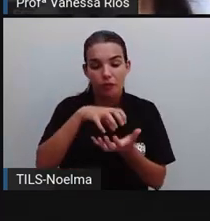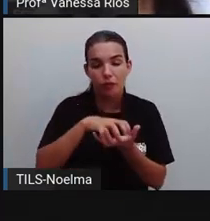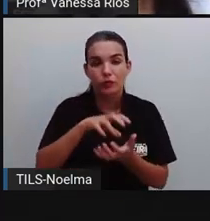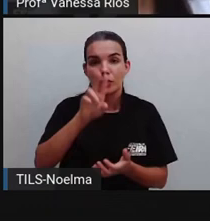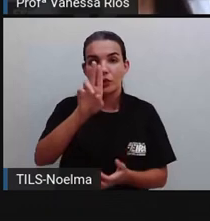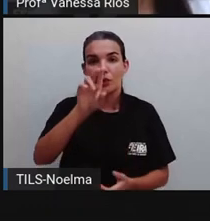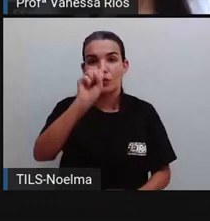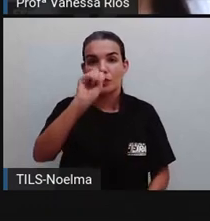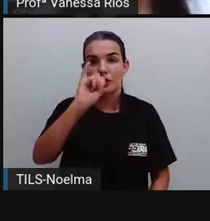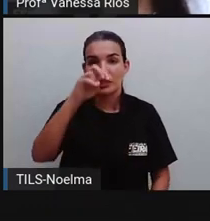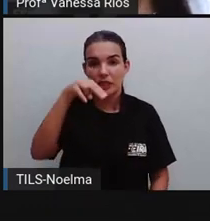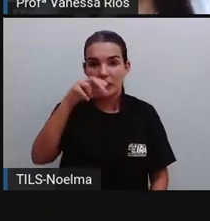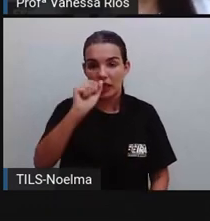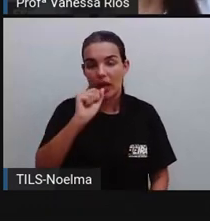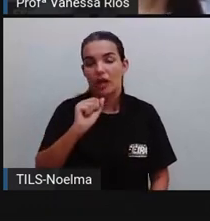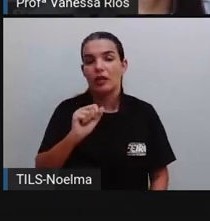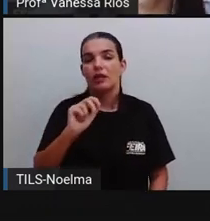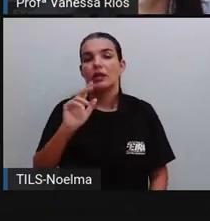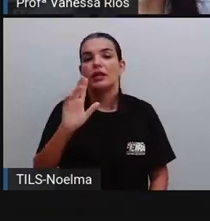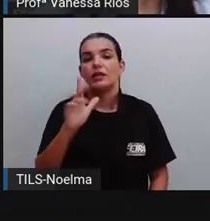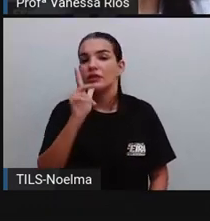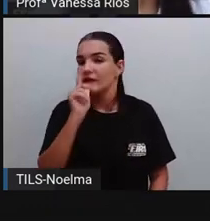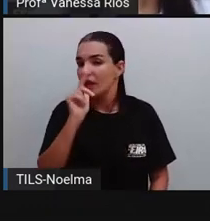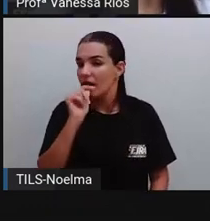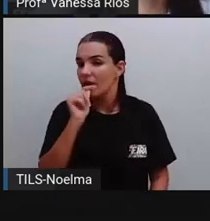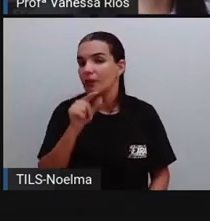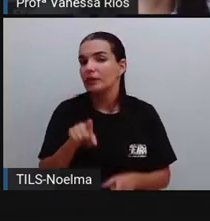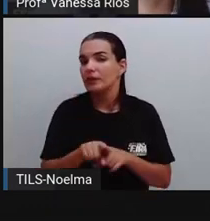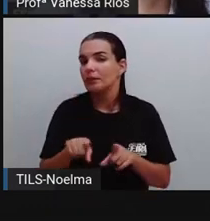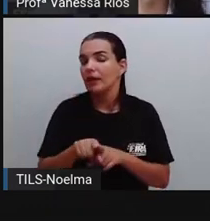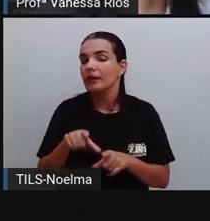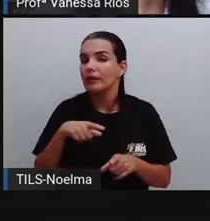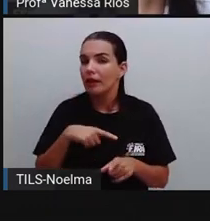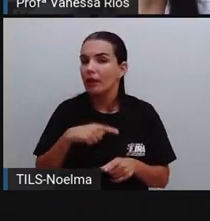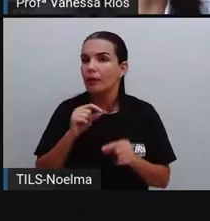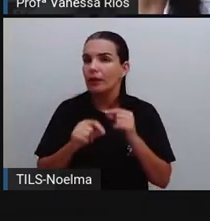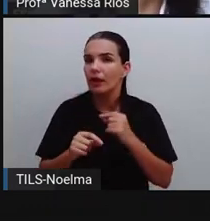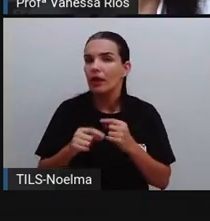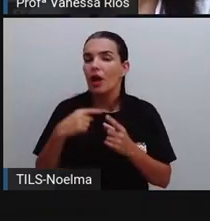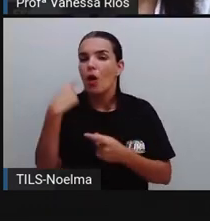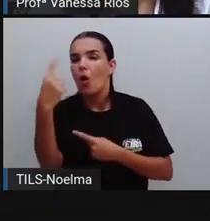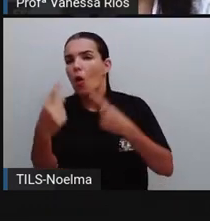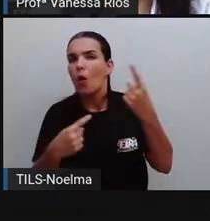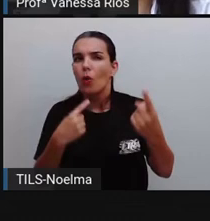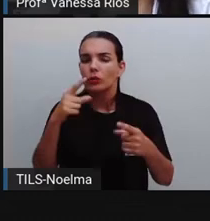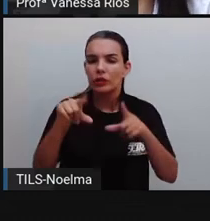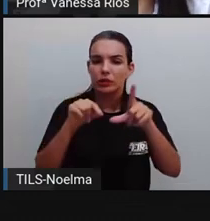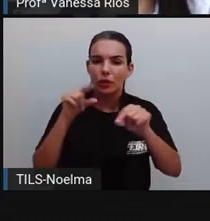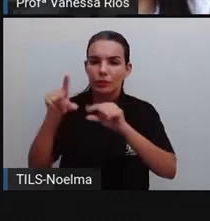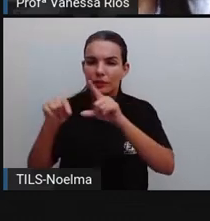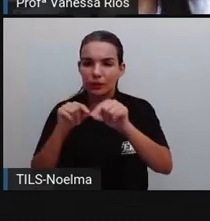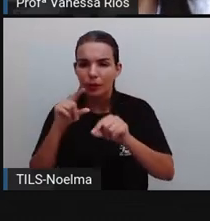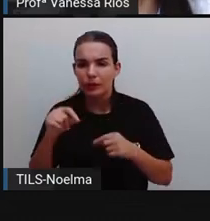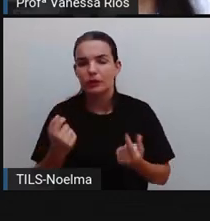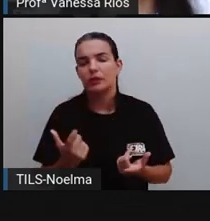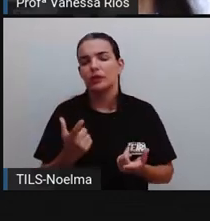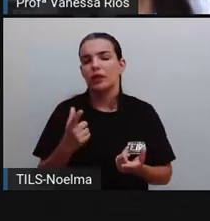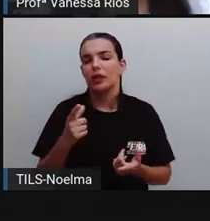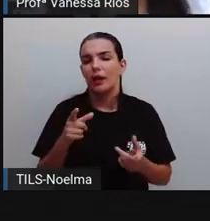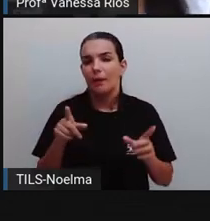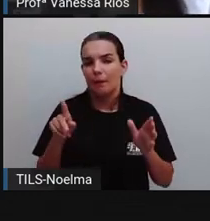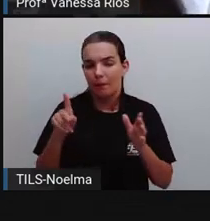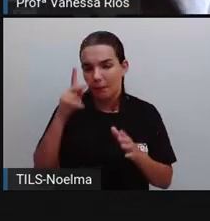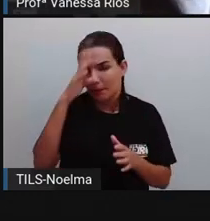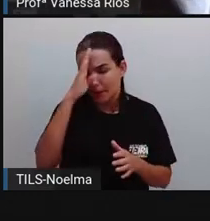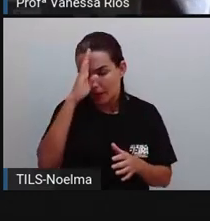energia. Tendo aí outras fontes, né? Como opção para o Brasil, é muito importante os investimentos, né? As